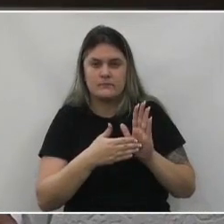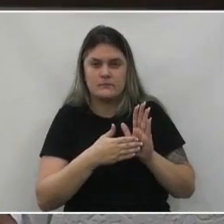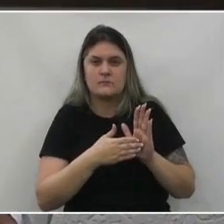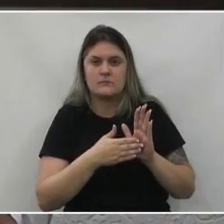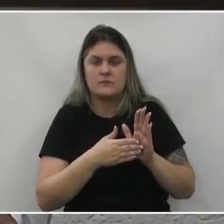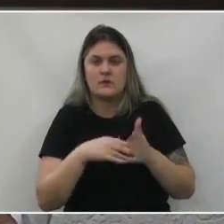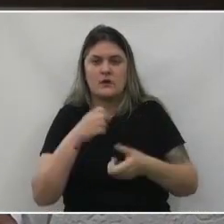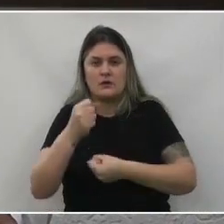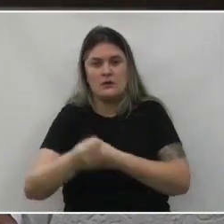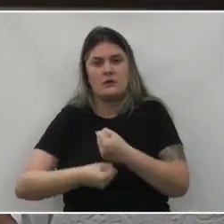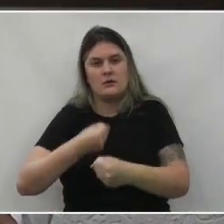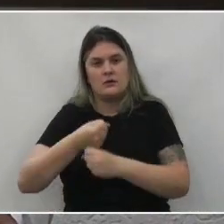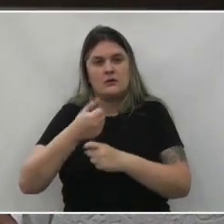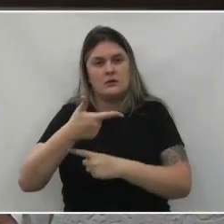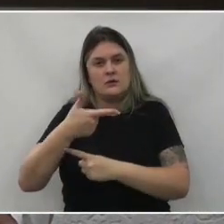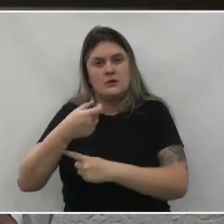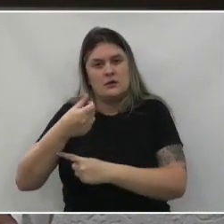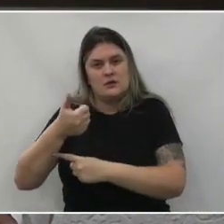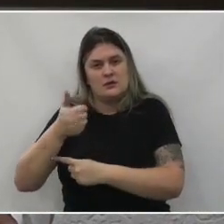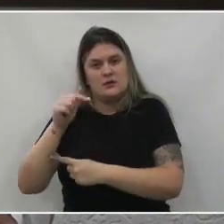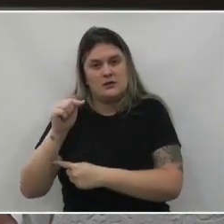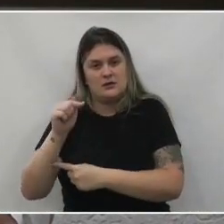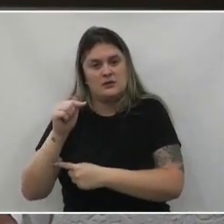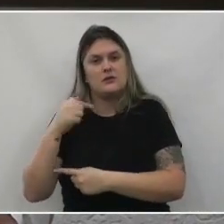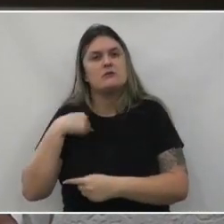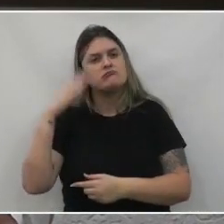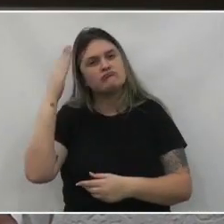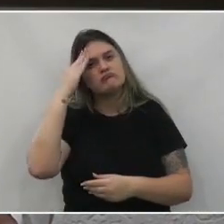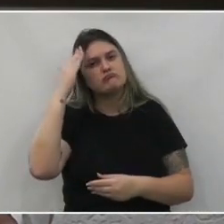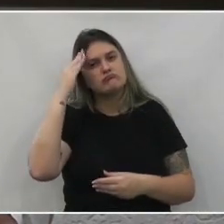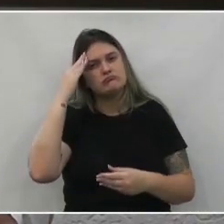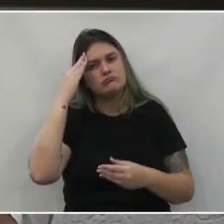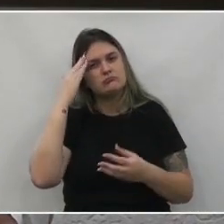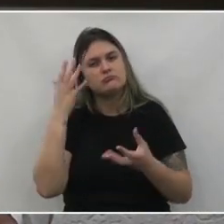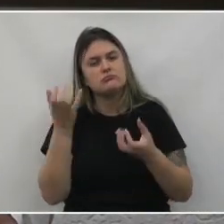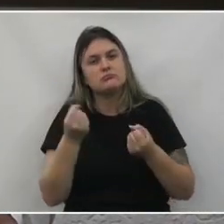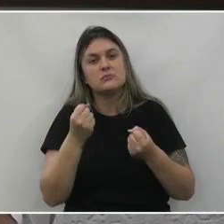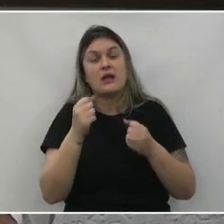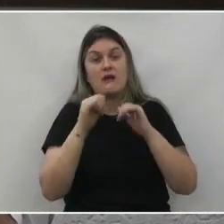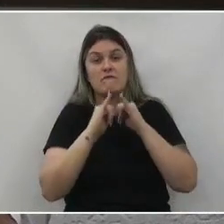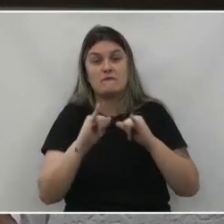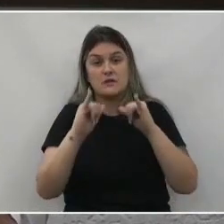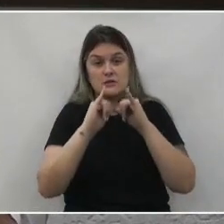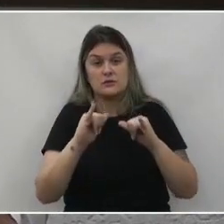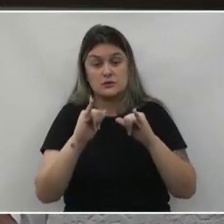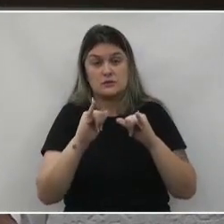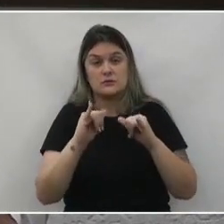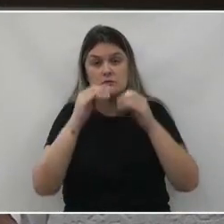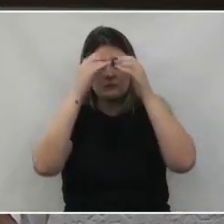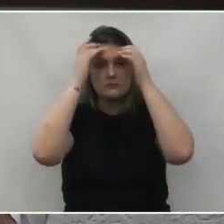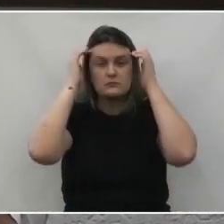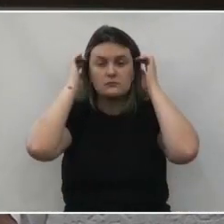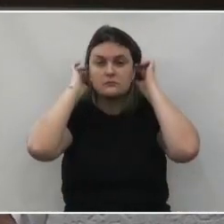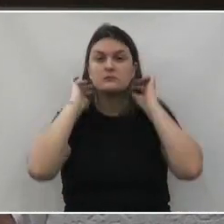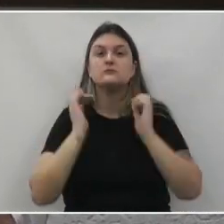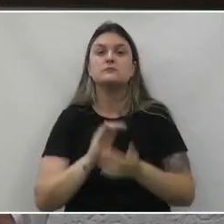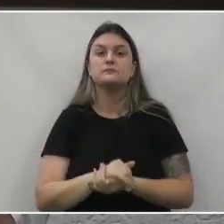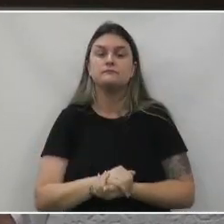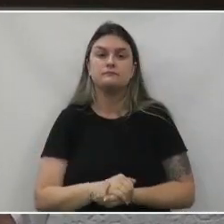exercício 2017 entendo pelo acolhimento do acórdão de parecer prévio número 150 barra 2020